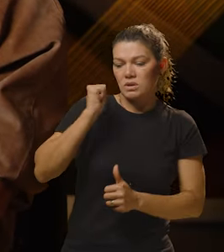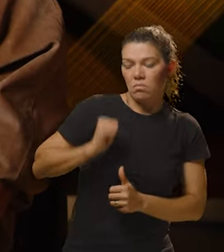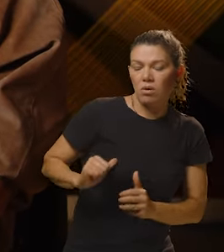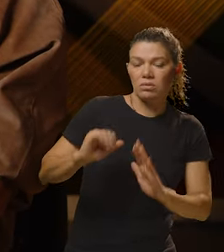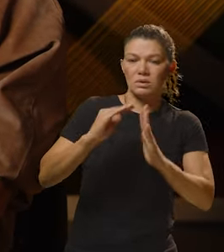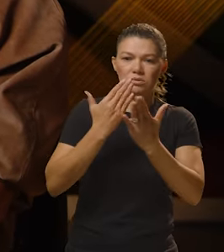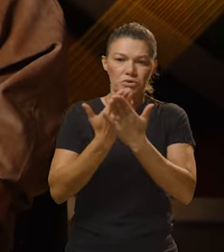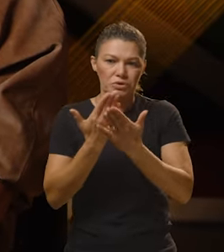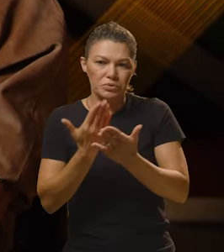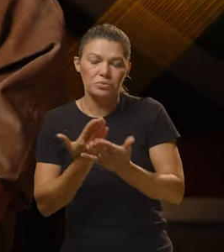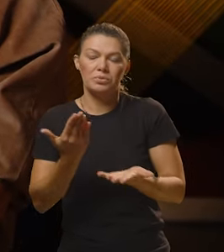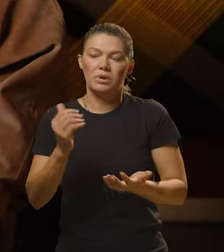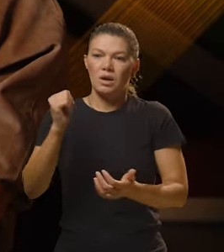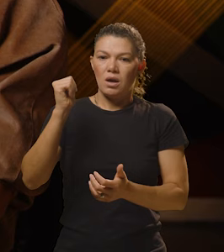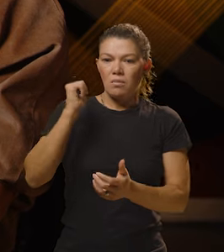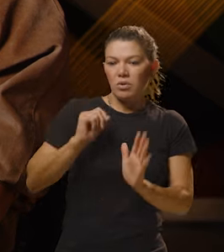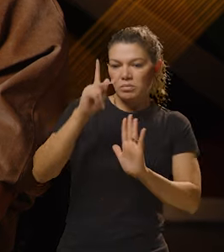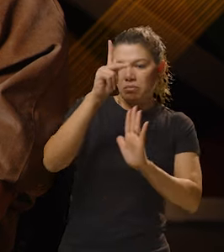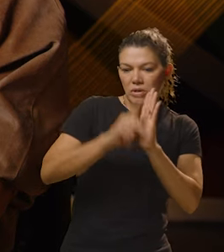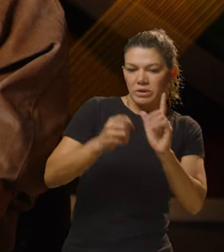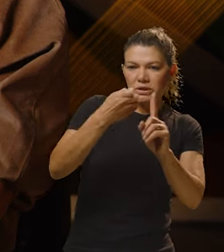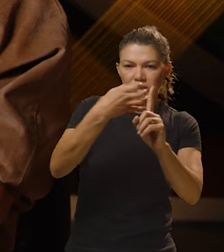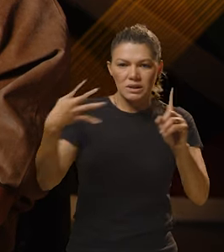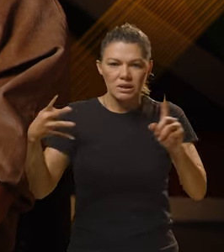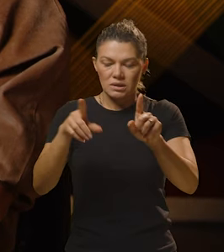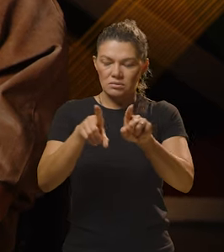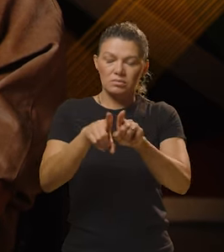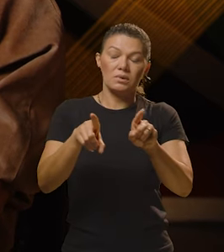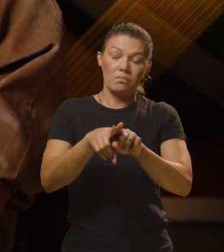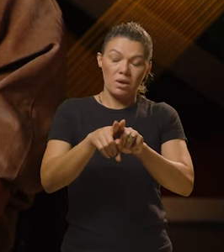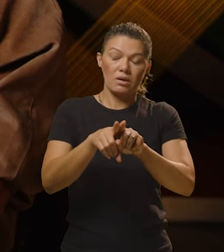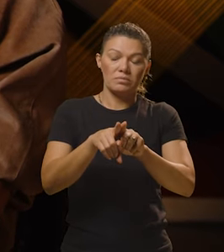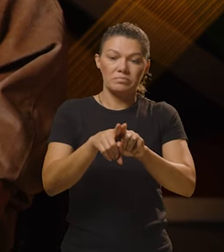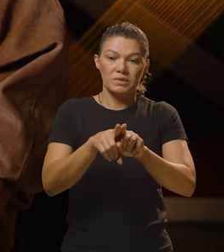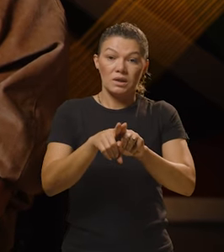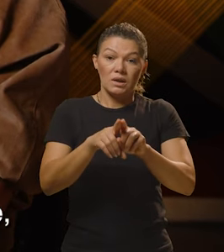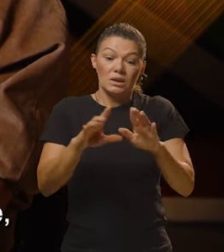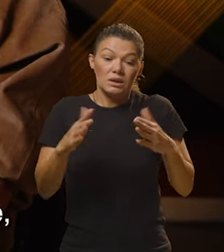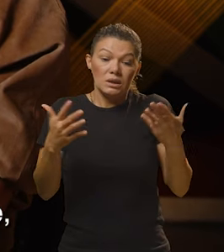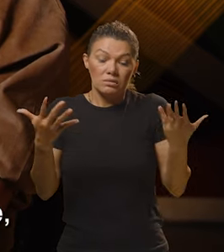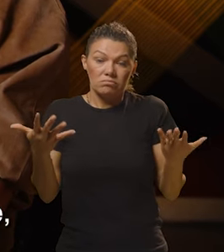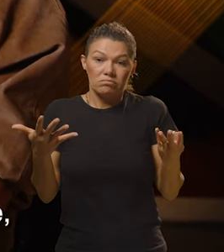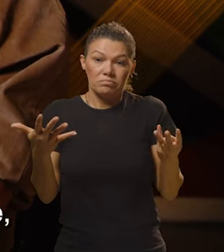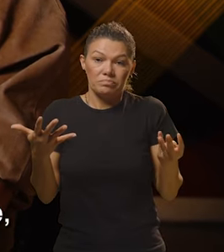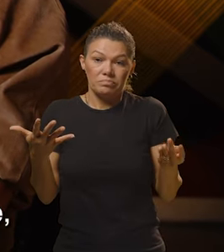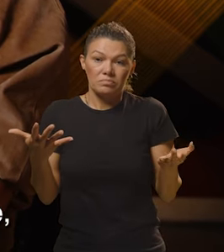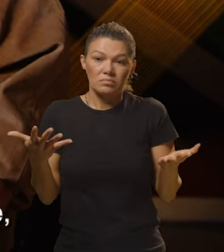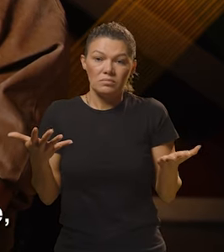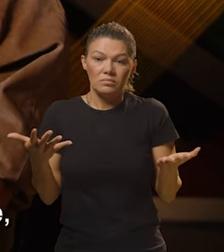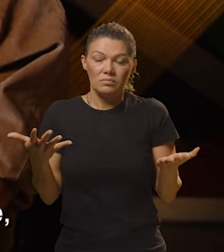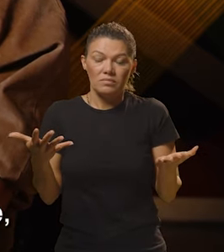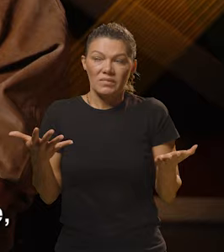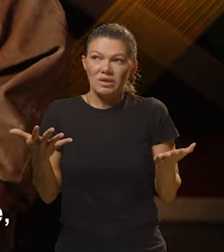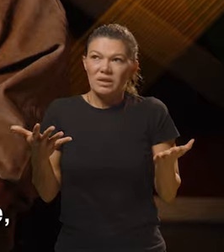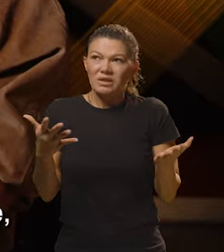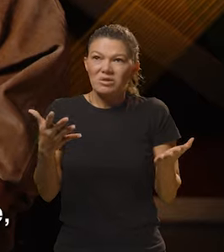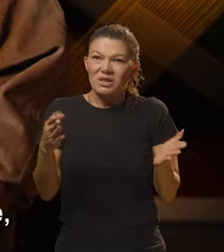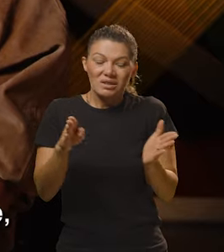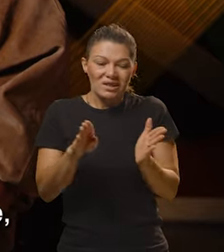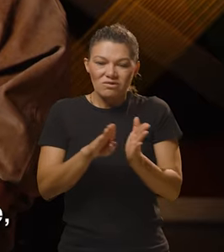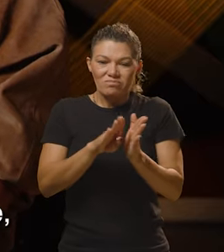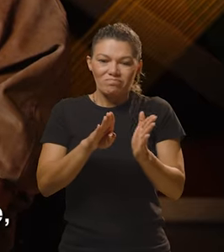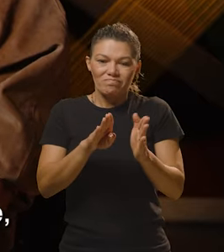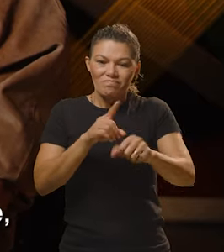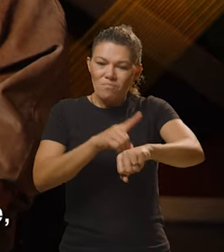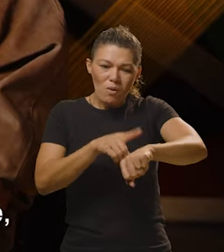bolsas de estudos, bolsas de projetos de extensão também. Então, eu cheguei